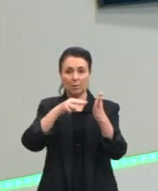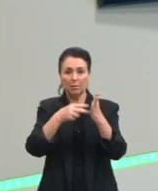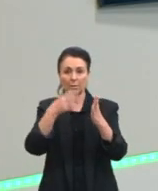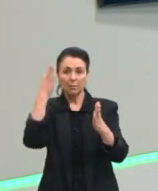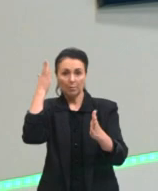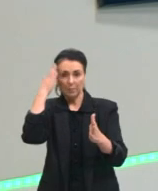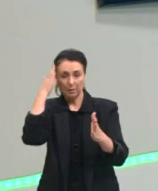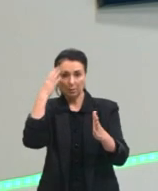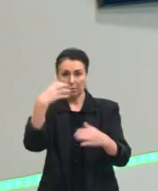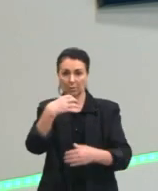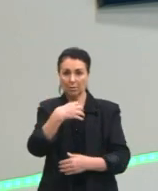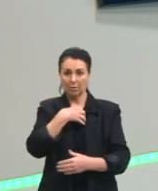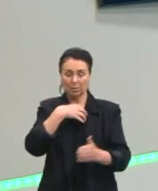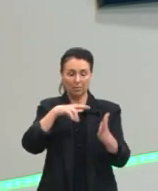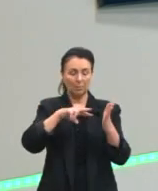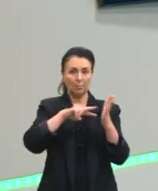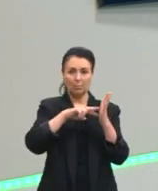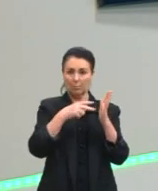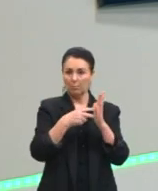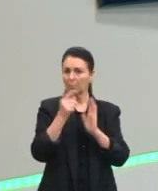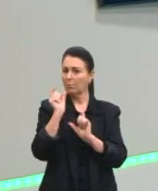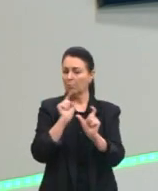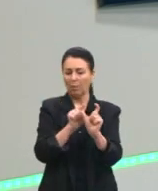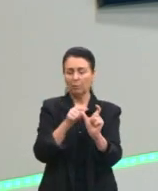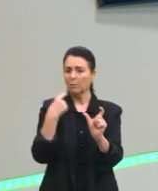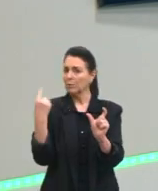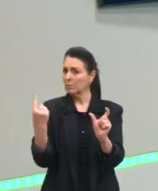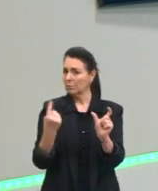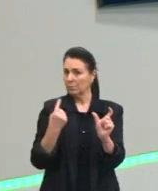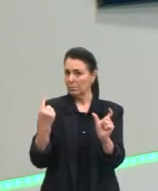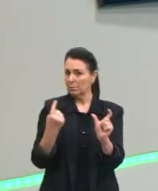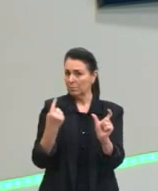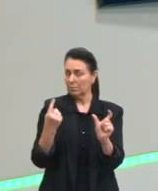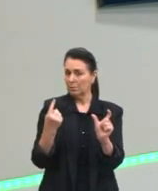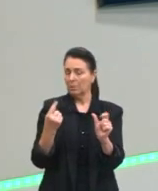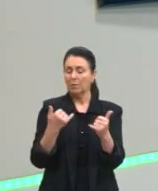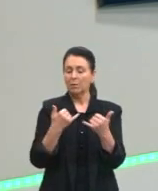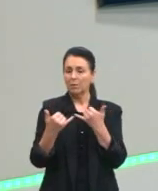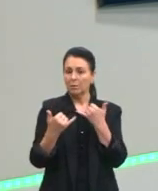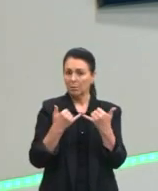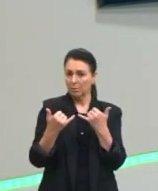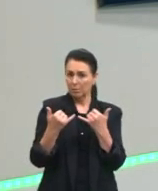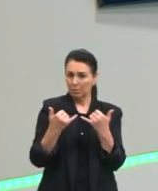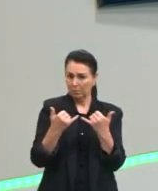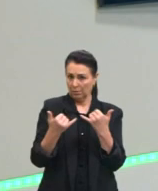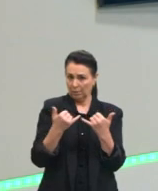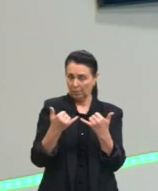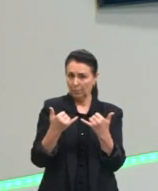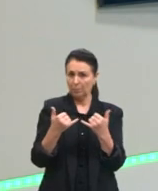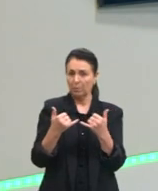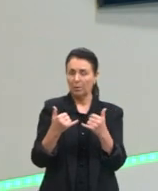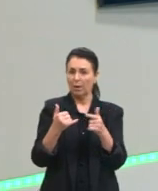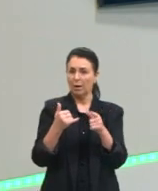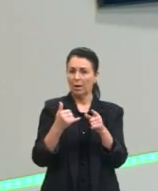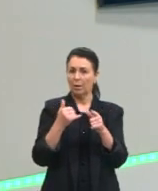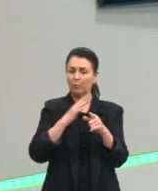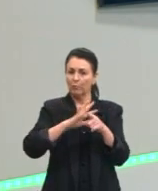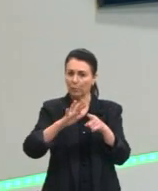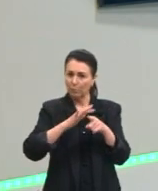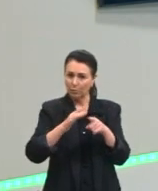semântica em uma palavra isolada, quando eu digo, por exemplo, vou usar o exemplo que eu usei na fonologia antes,